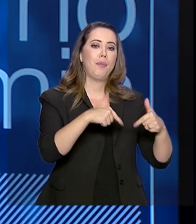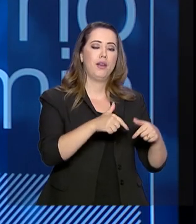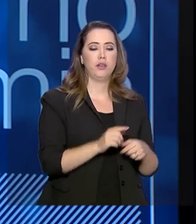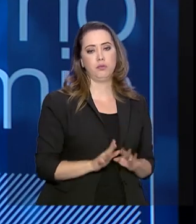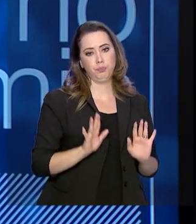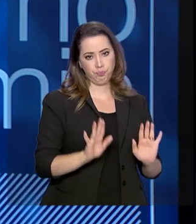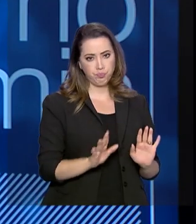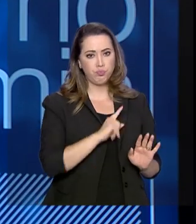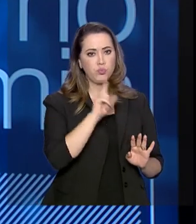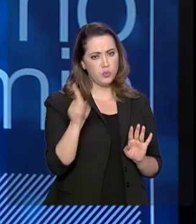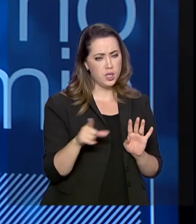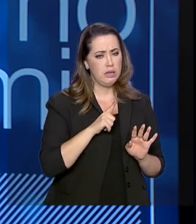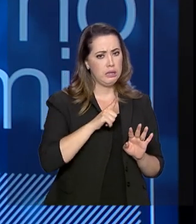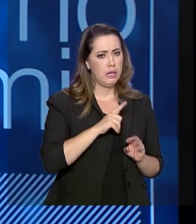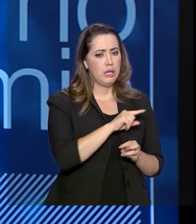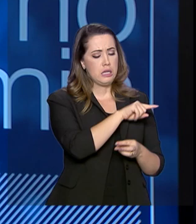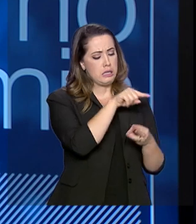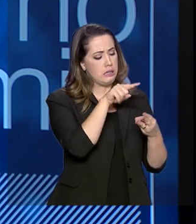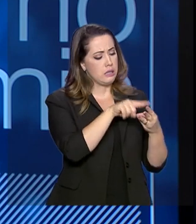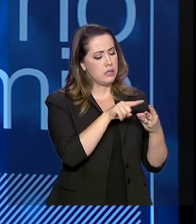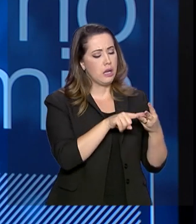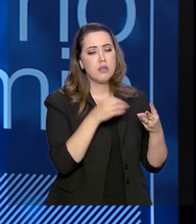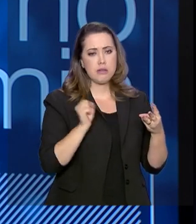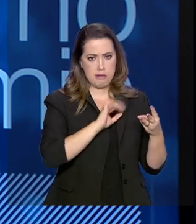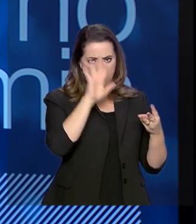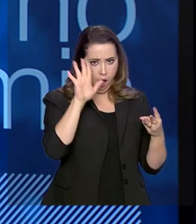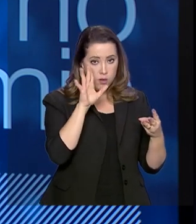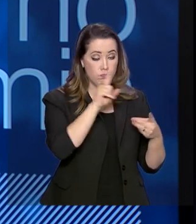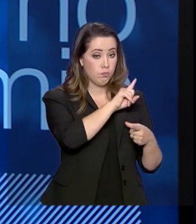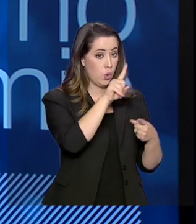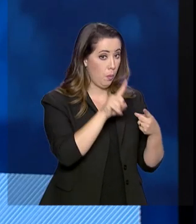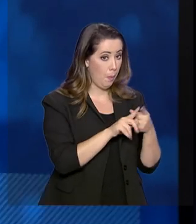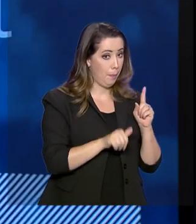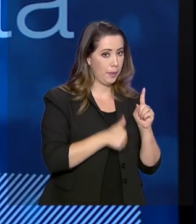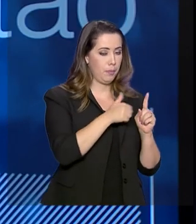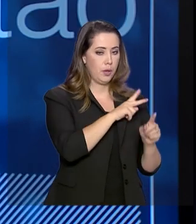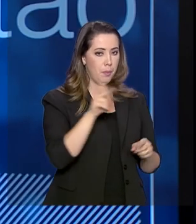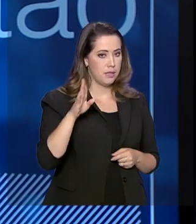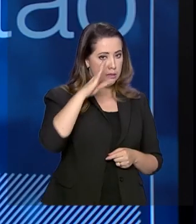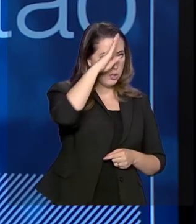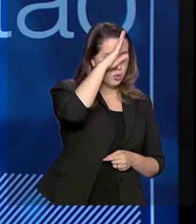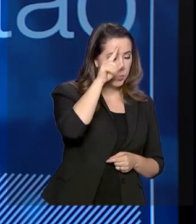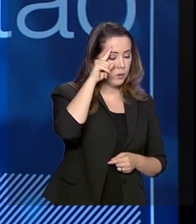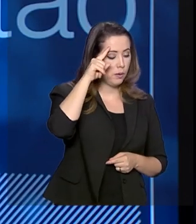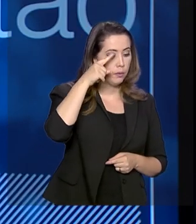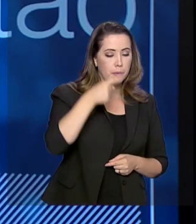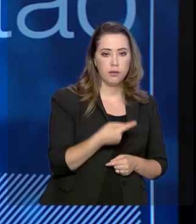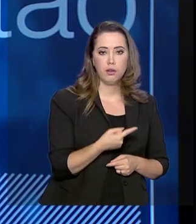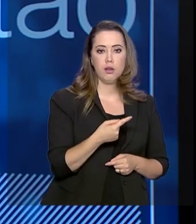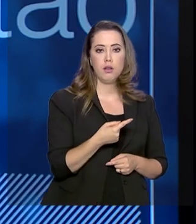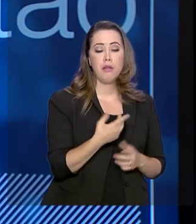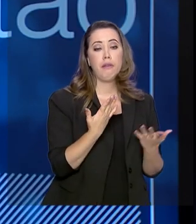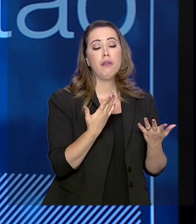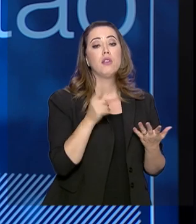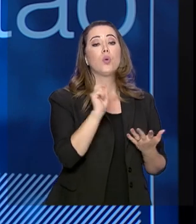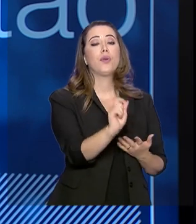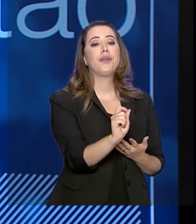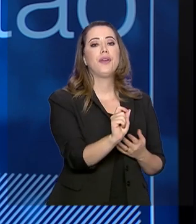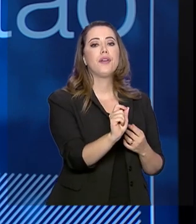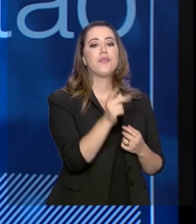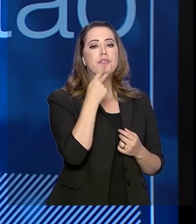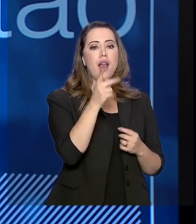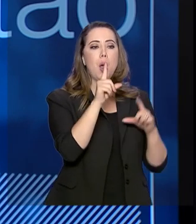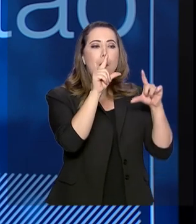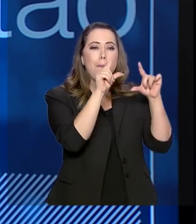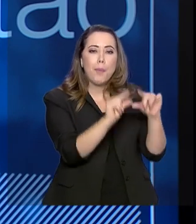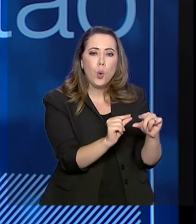da própria campanha presidencial, diretriz do presidente consagrada nas urnas, que é menos Brasília, mais Brasil.